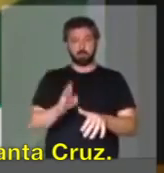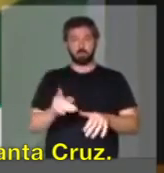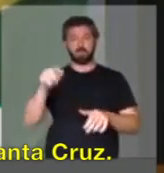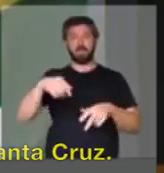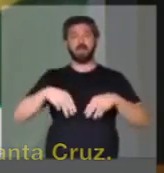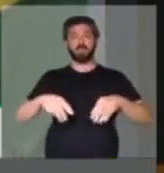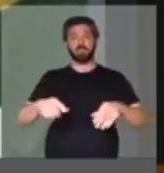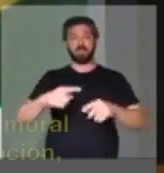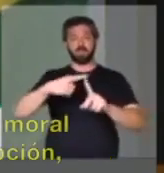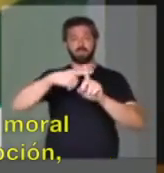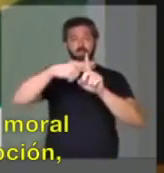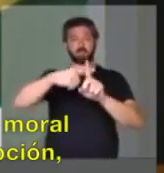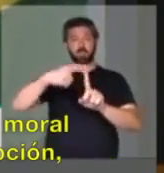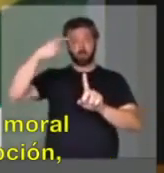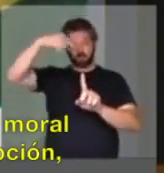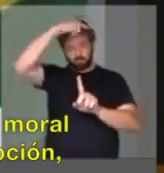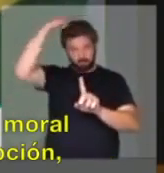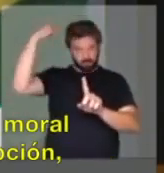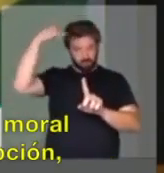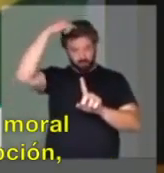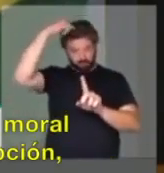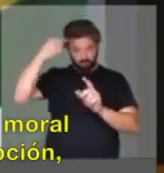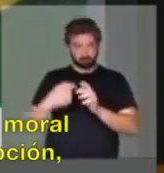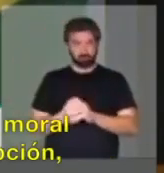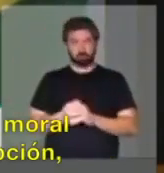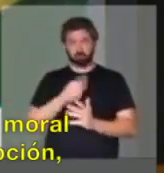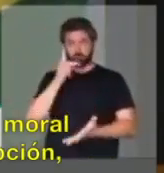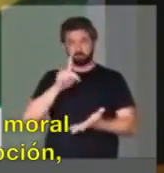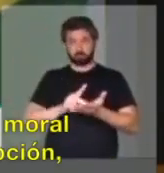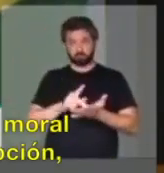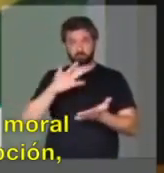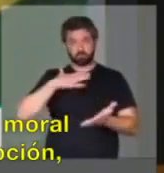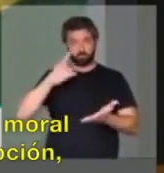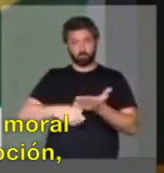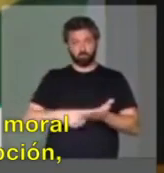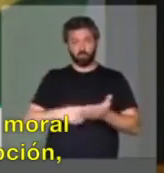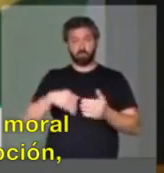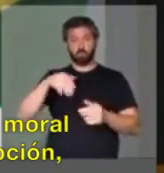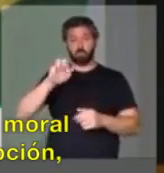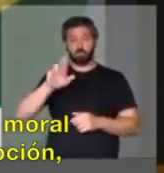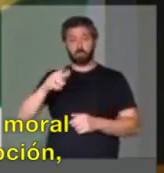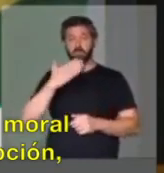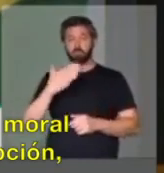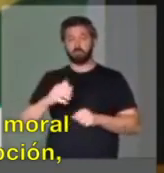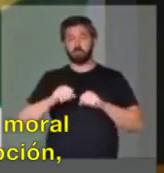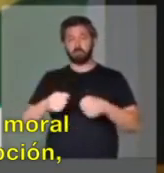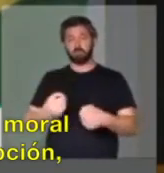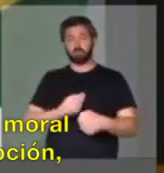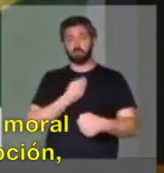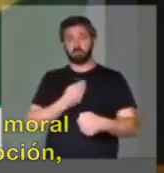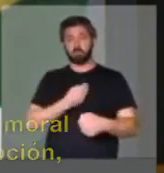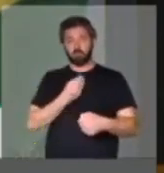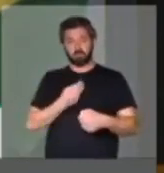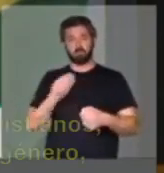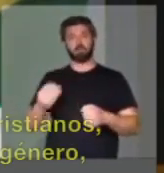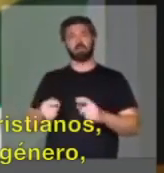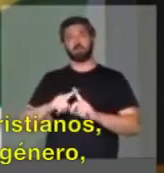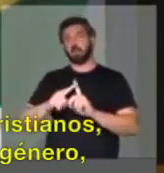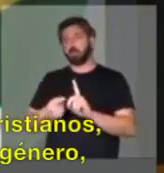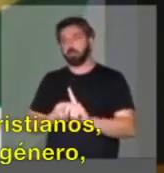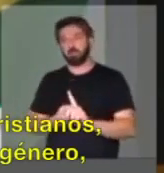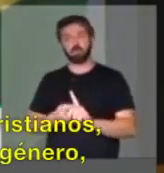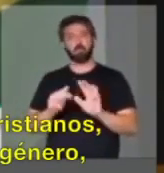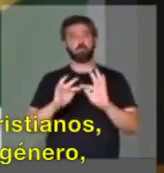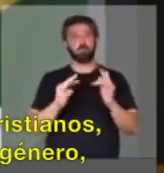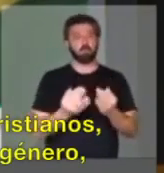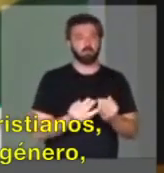Santa Cruz. Quero reafirmar aqui o meu compromisso moral em defesa da vida desde a concepção, em defesa